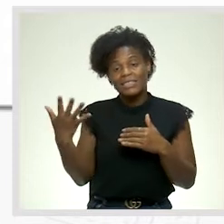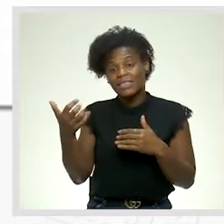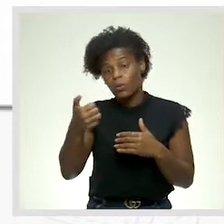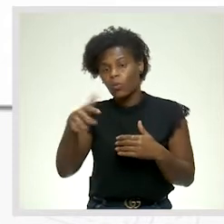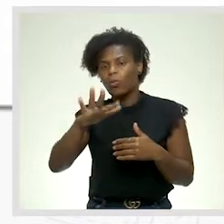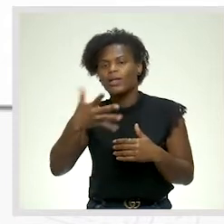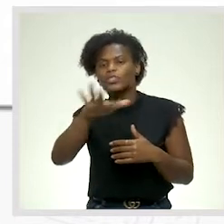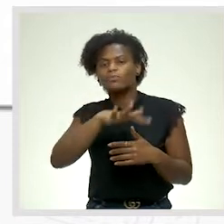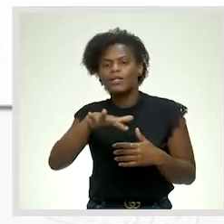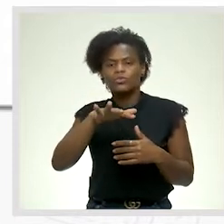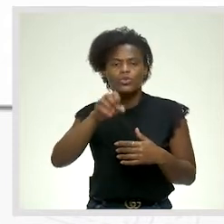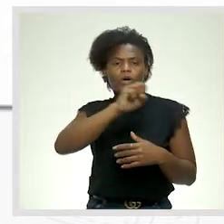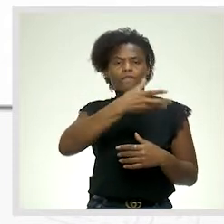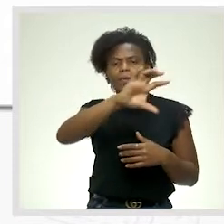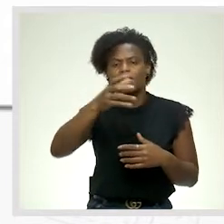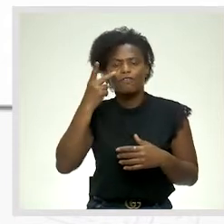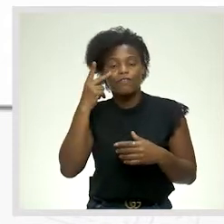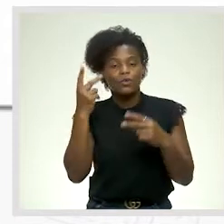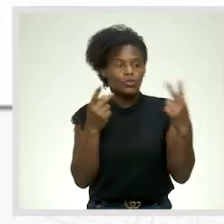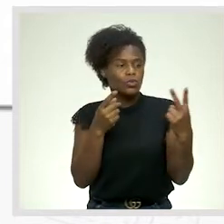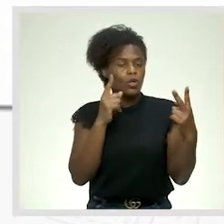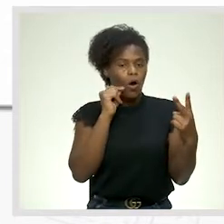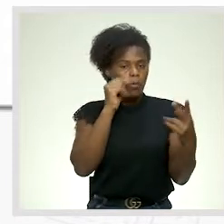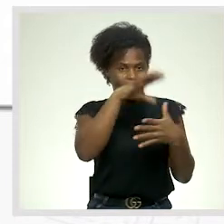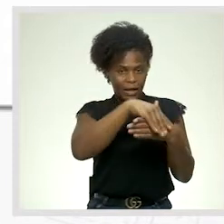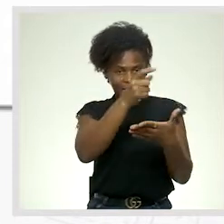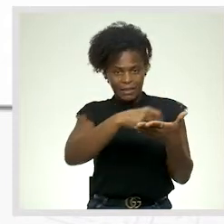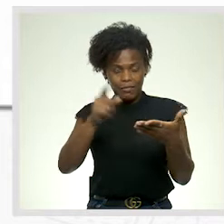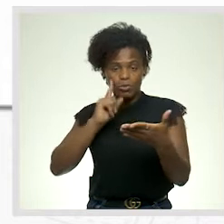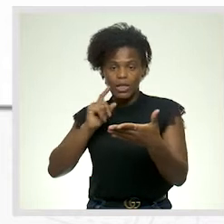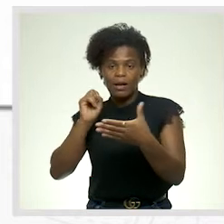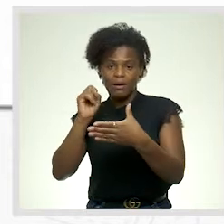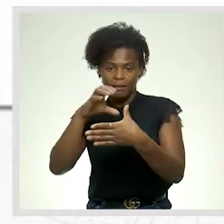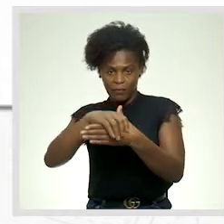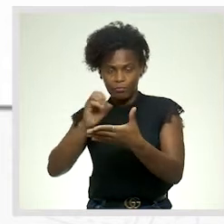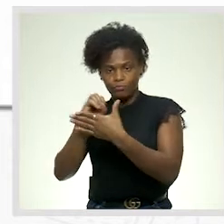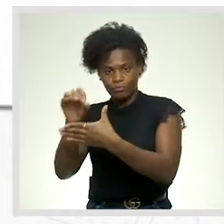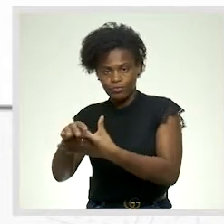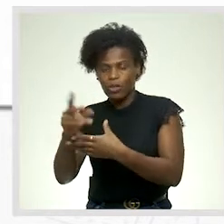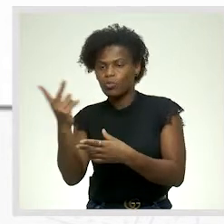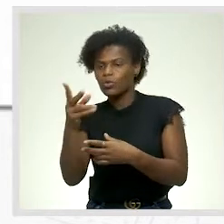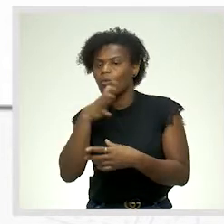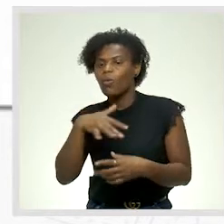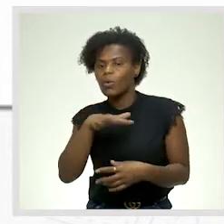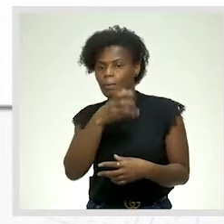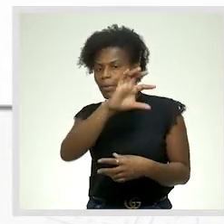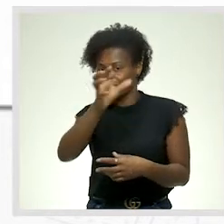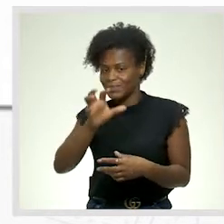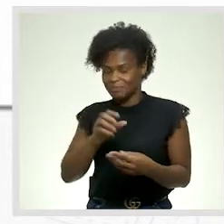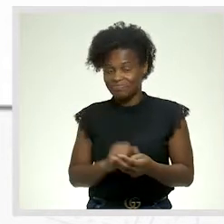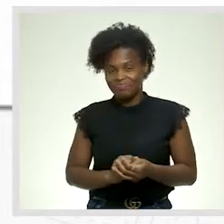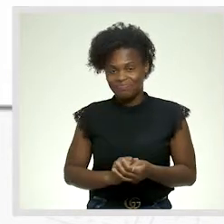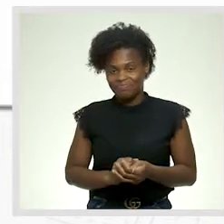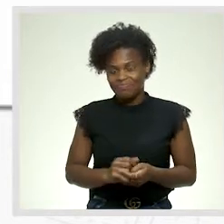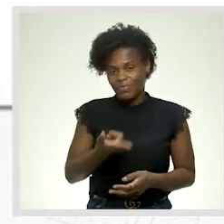geográficos se encontram o autor e a destinatária da mesma carta? Vamos